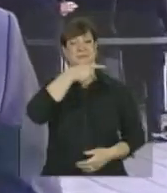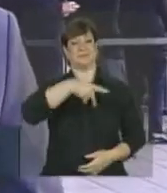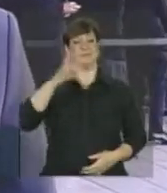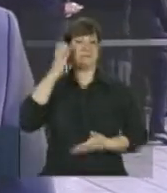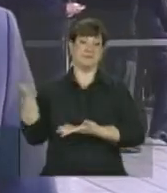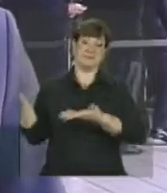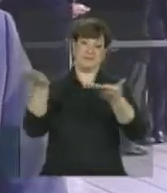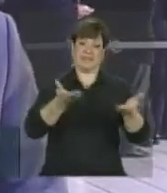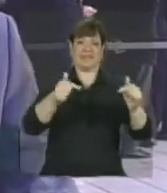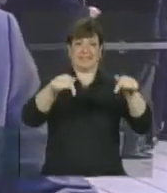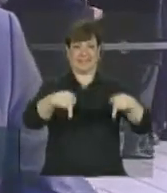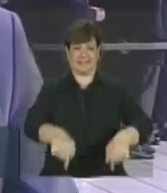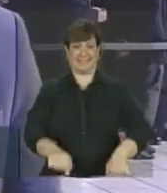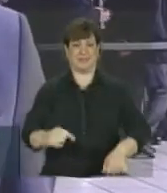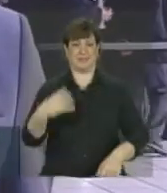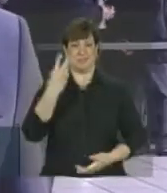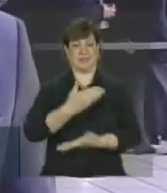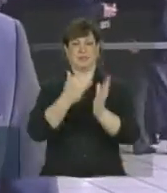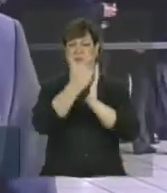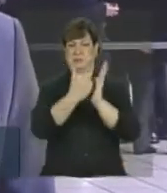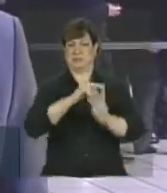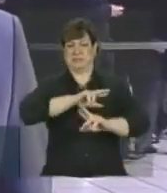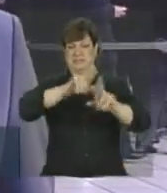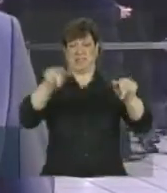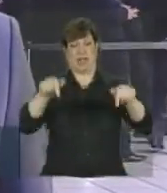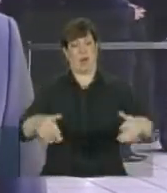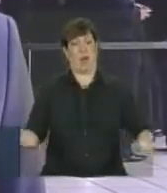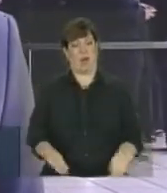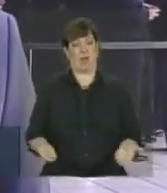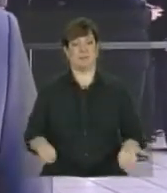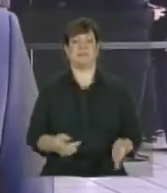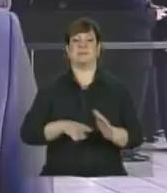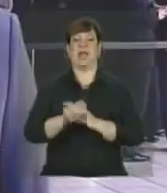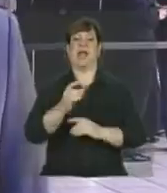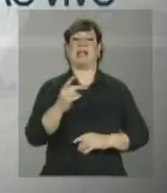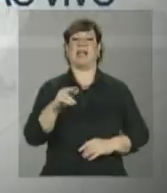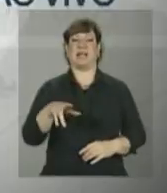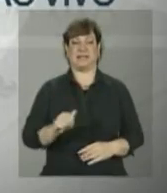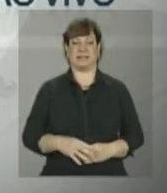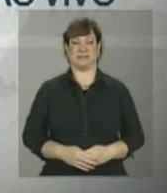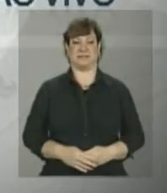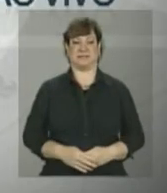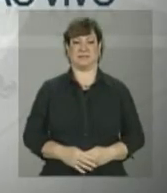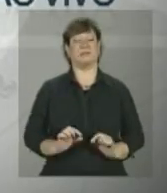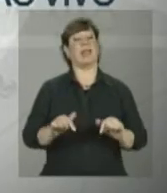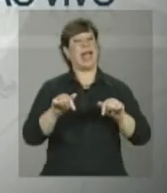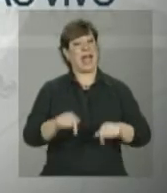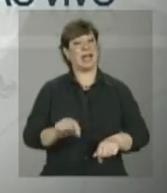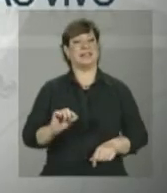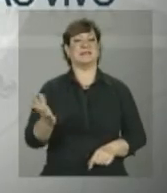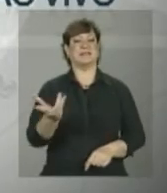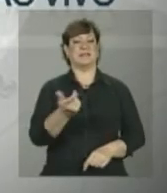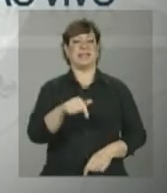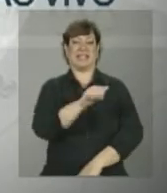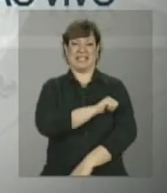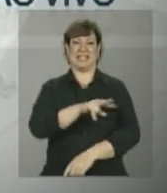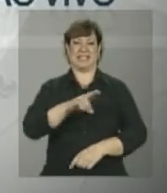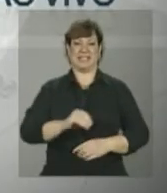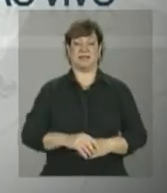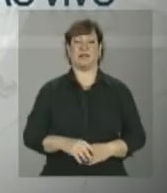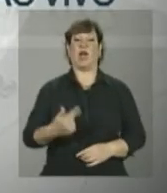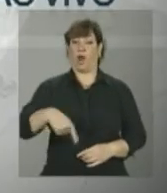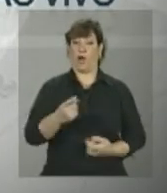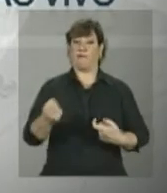Dilma Rousseff com essa imensa agenda que ela tem por aqui hoje. Adriana. Essas são as maravilhas do Rio de Janeiro.